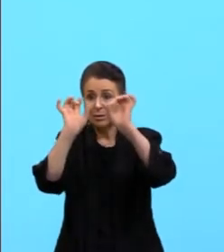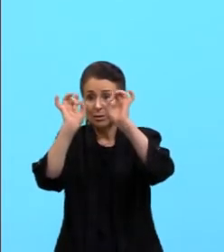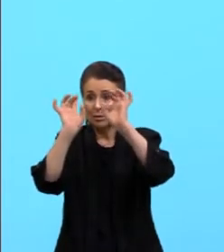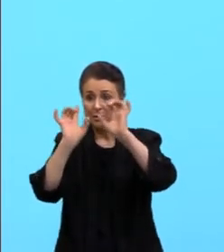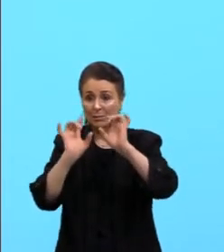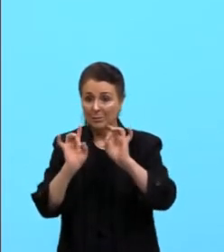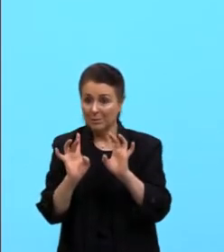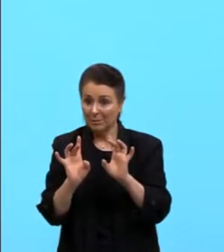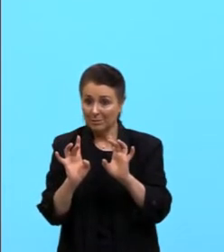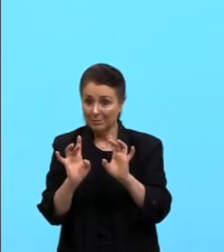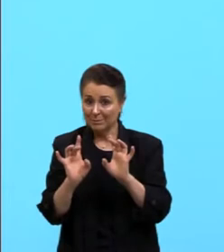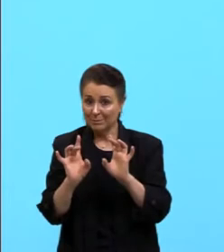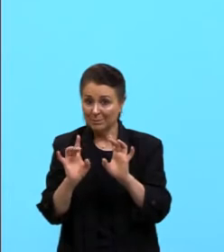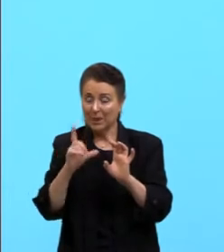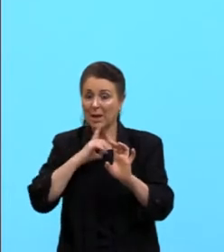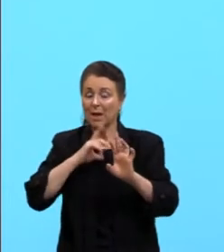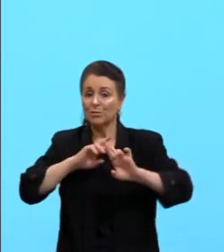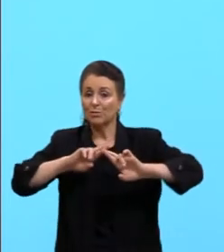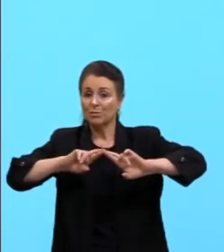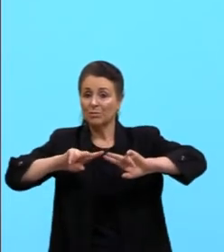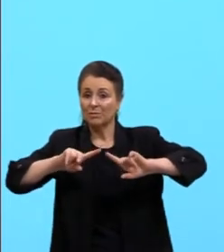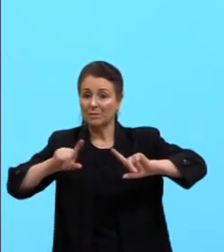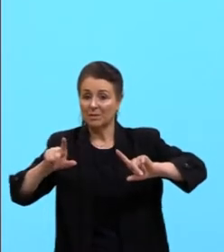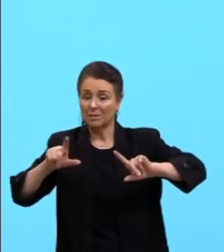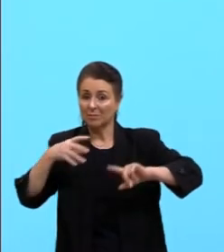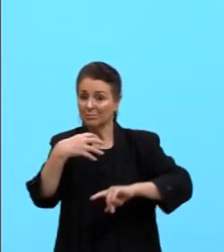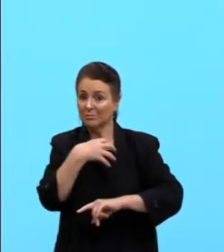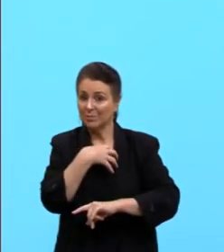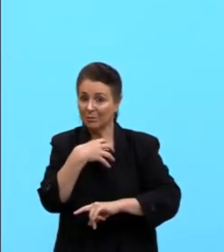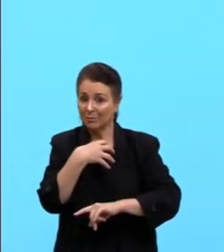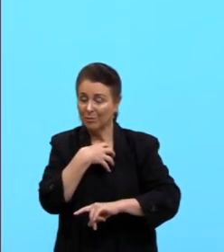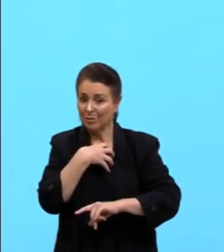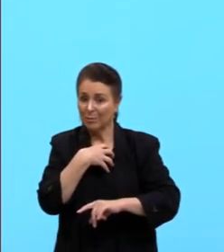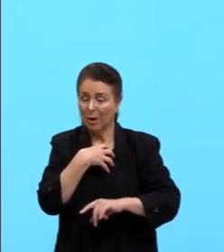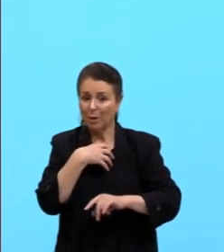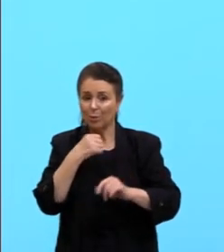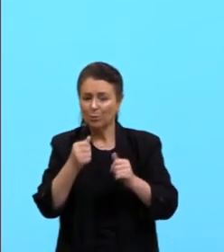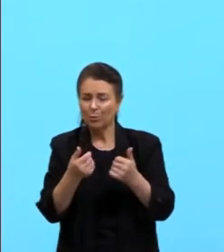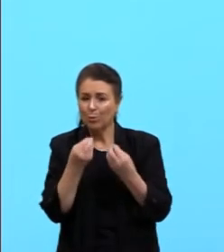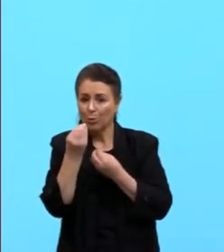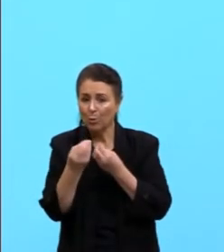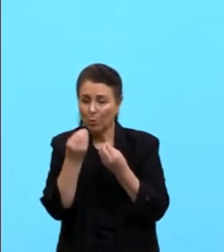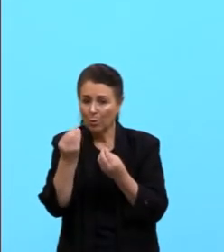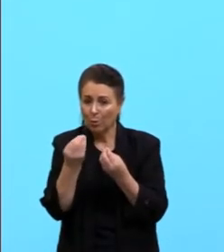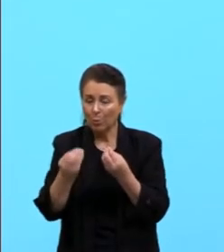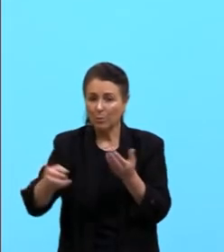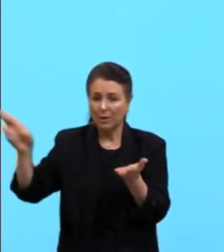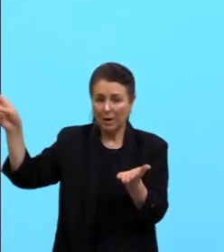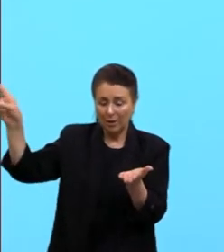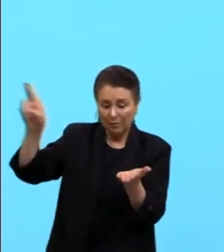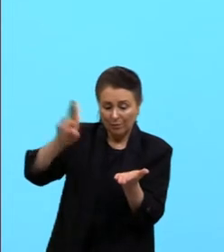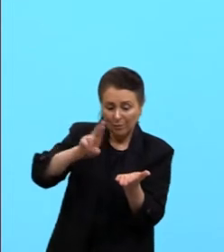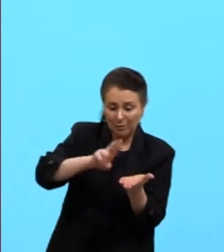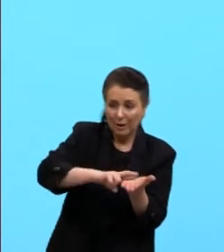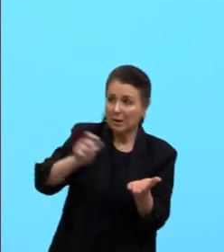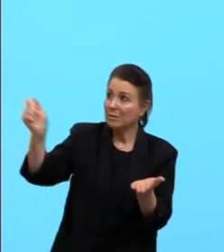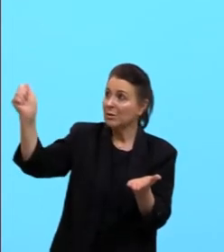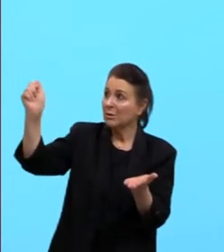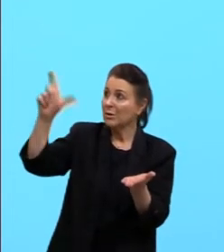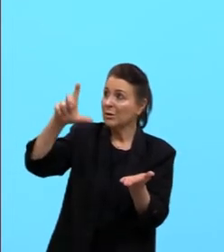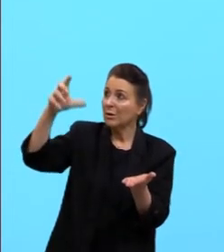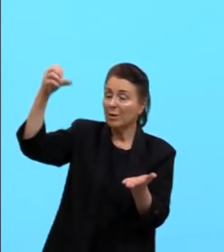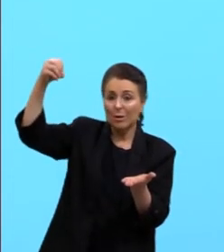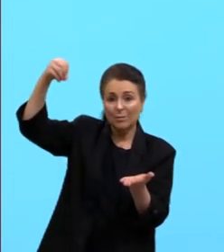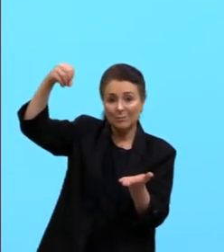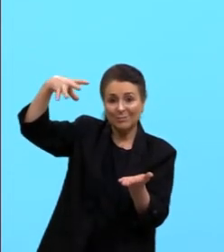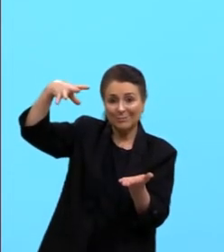ser essa, essa diferença entre a forma que se reflete a luz solar, né, a energia solar, e aí tu vai colocar um